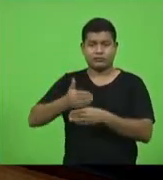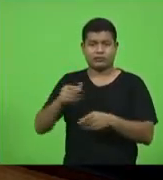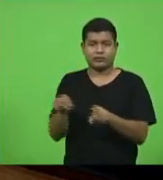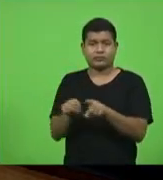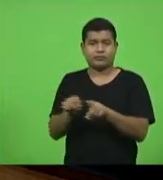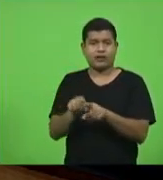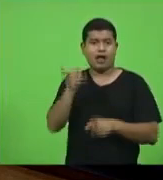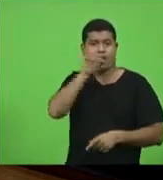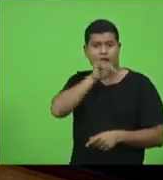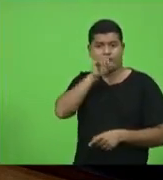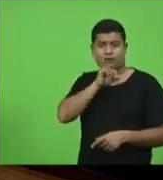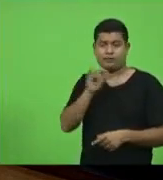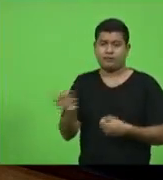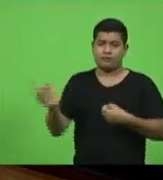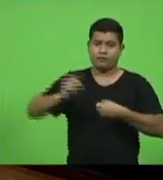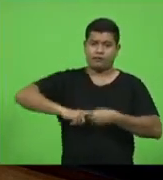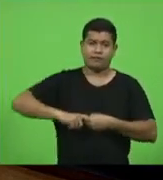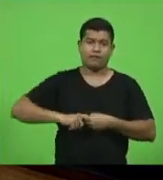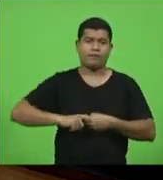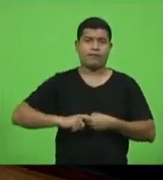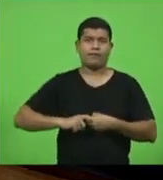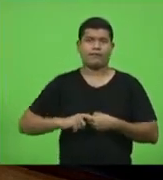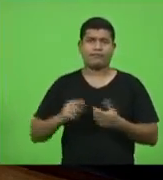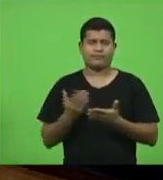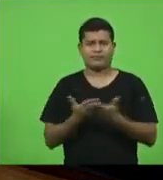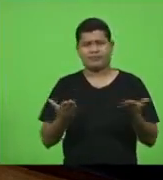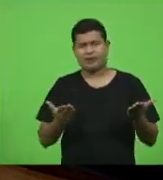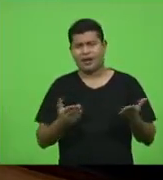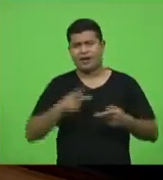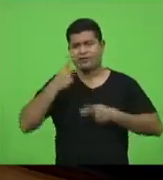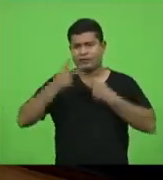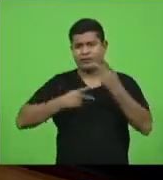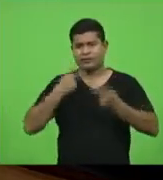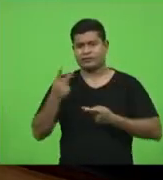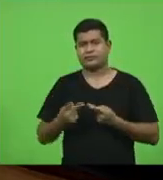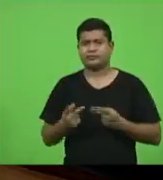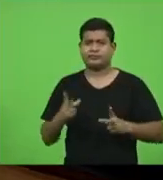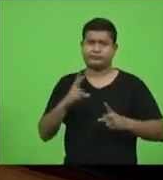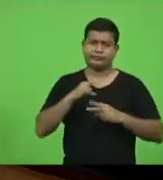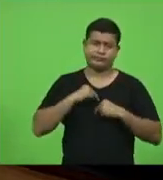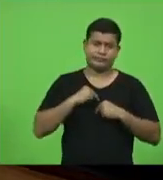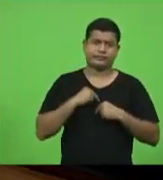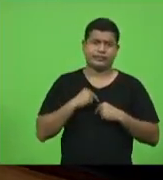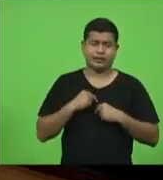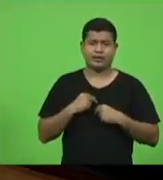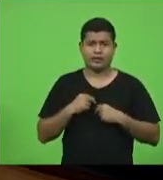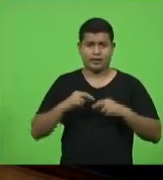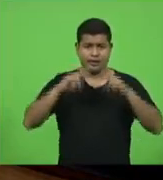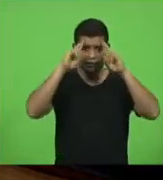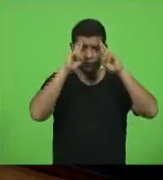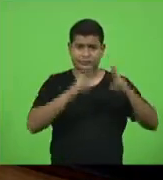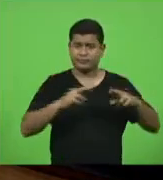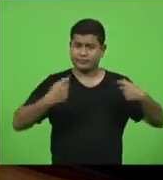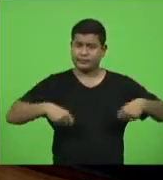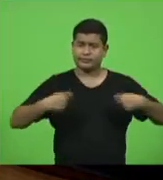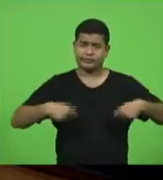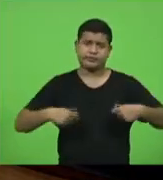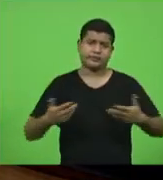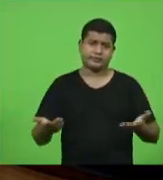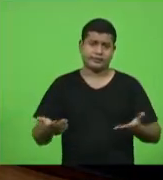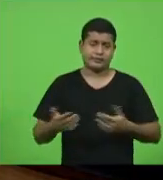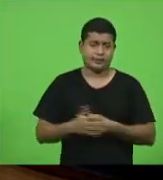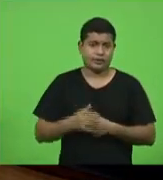então essas falas simplistas merece respeito acho toda a crítica é muito bem vinda mas nós temos que pensar grande